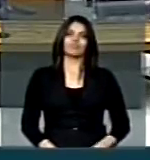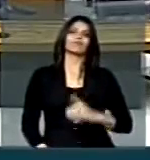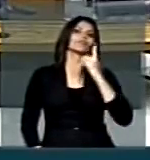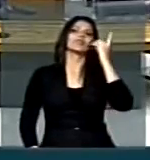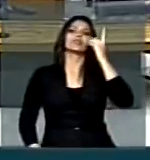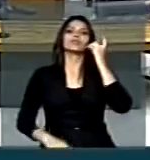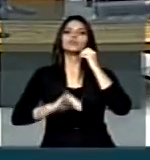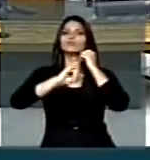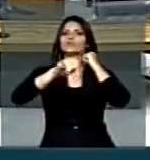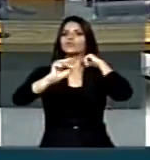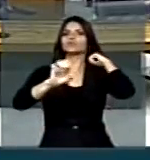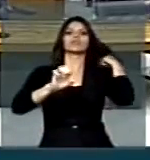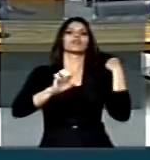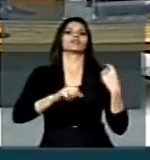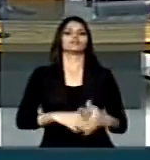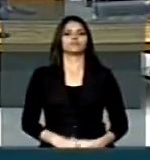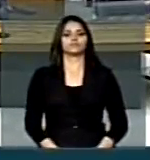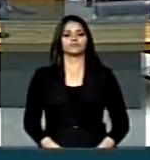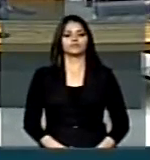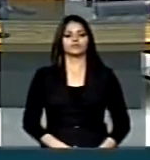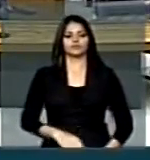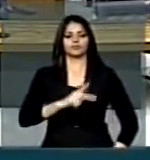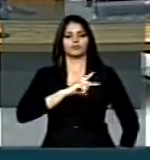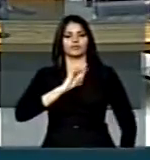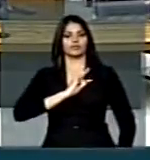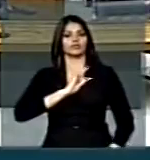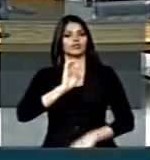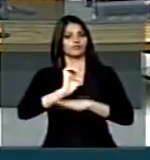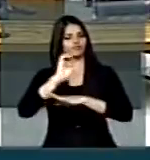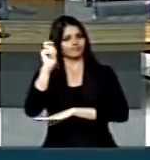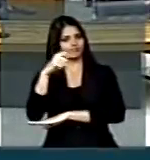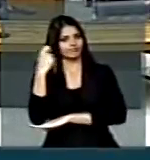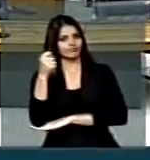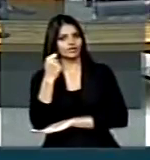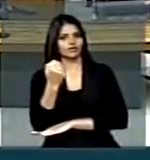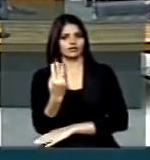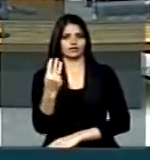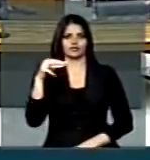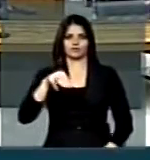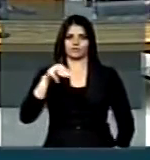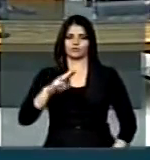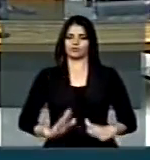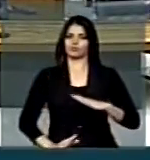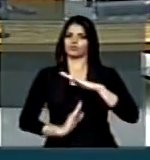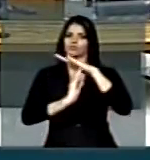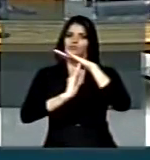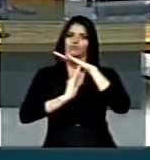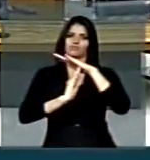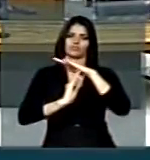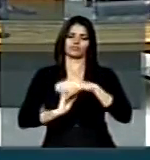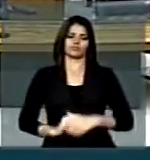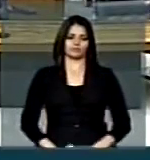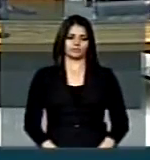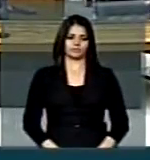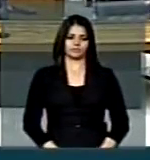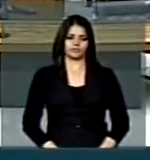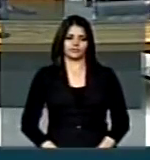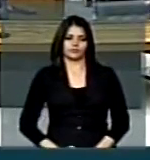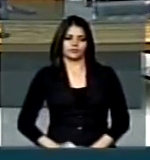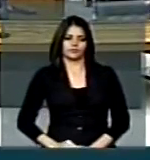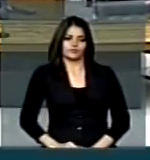Deputado José Stedley, PT Rio Grande do Sul, três minutos na tribuna.